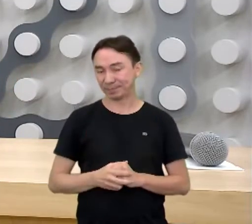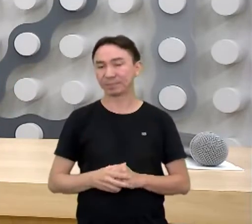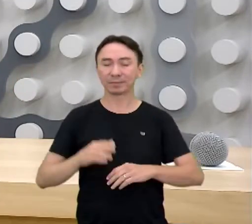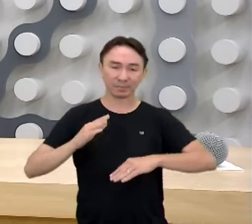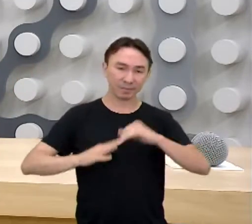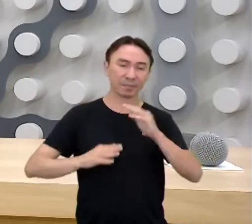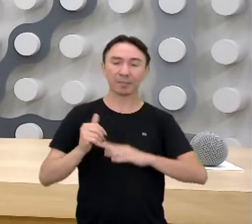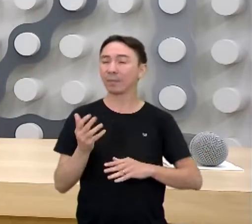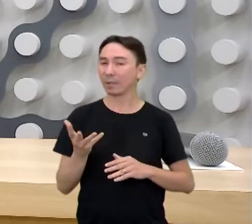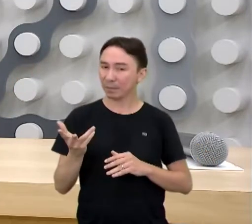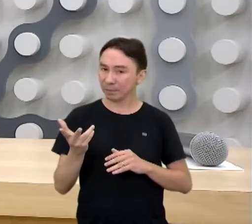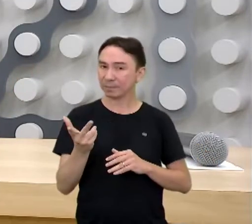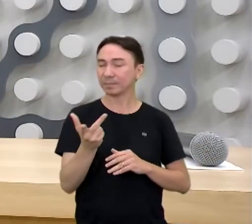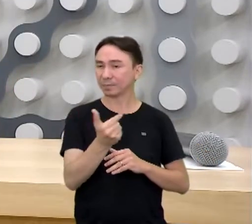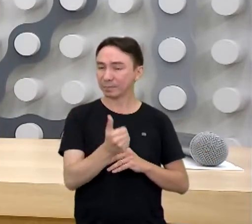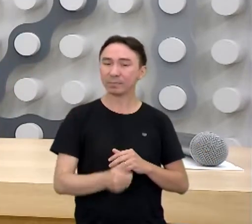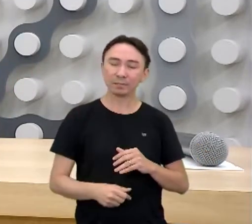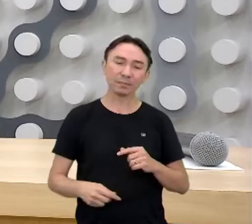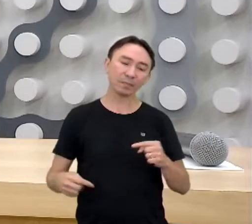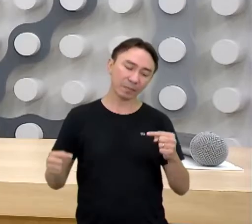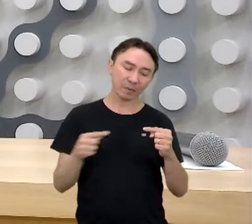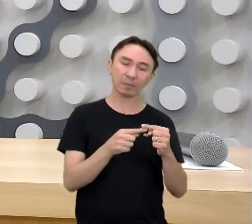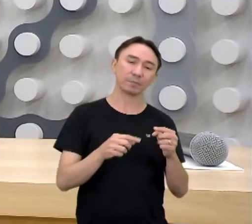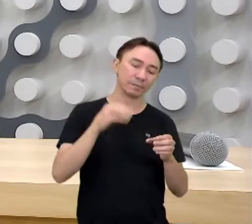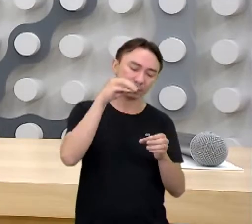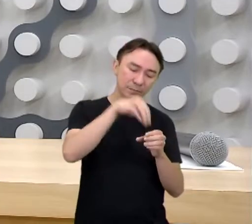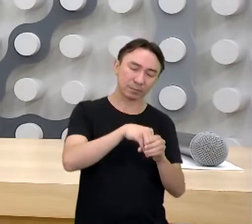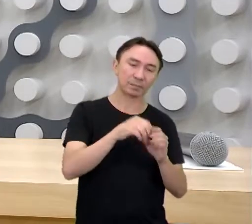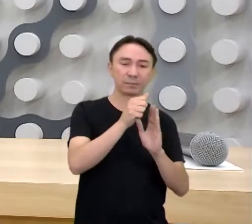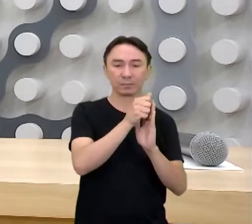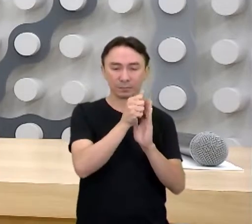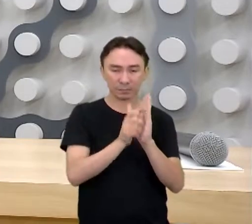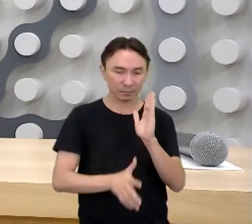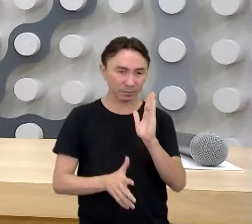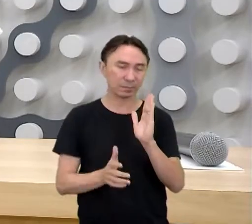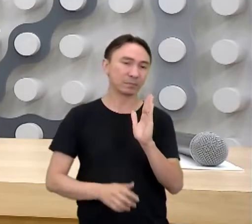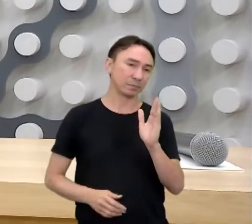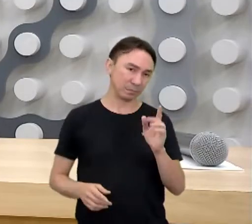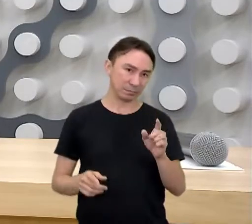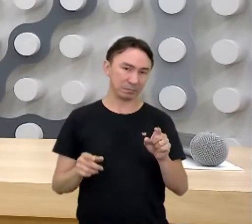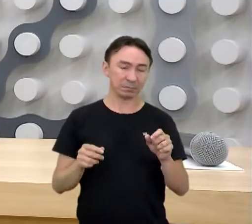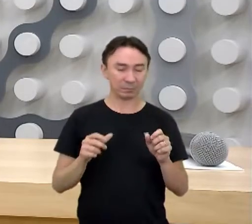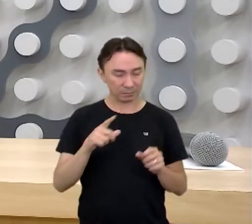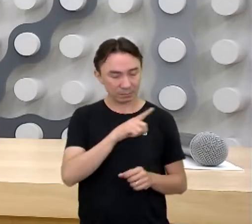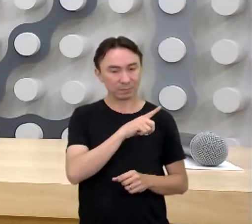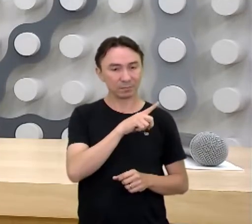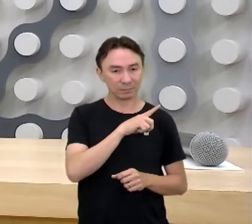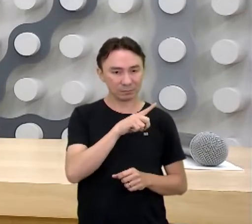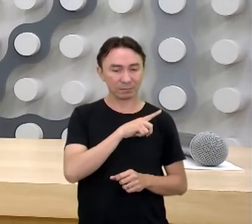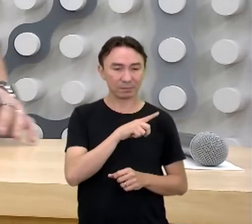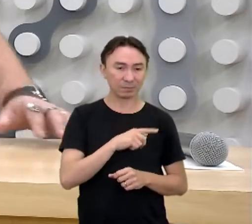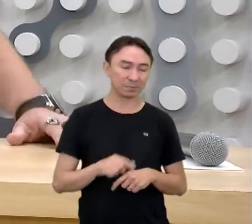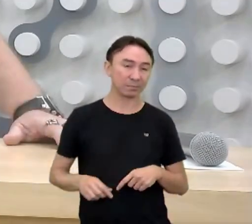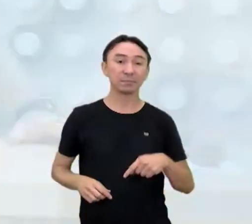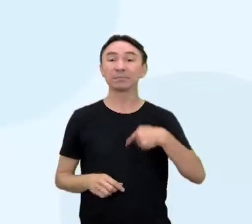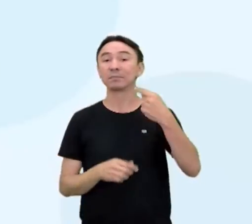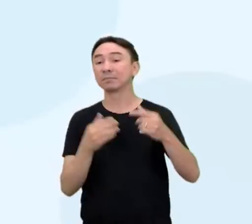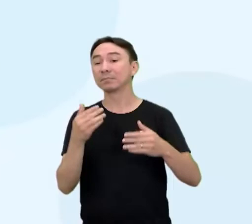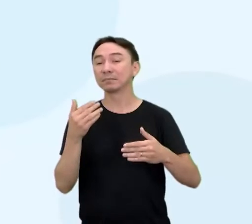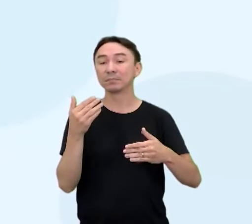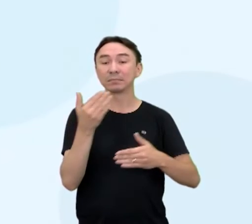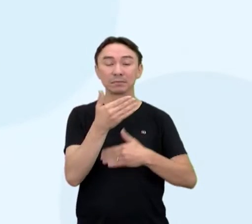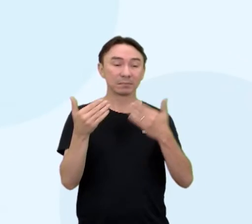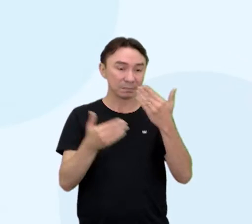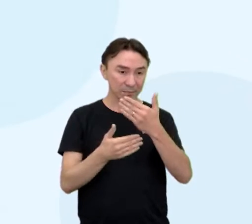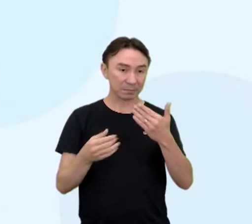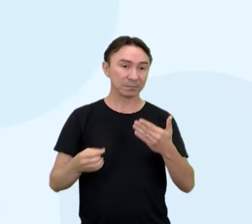vão compondo aí as atividades, né, de todos os, do mapa, né, e também os componentes, né? Vamos lá para a próxima tela, que aí nós temos aí as